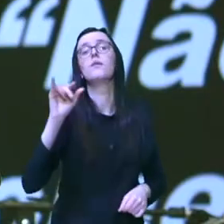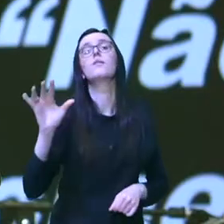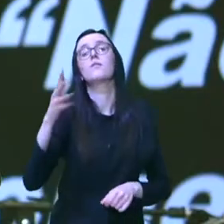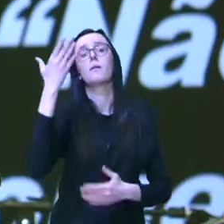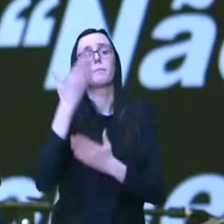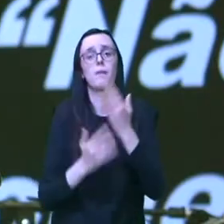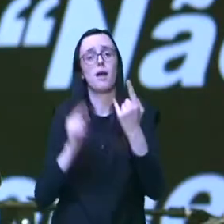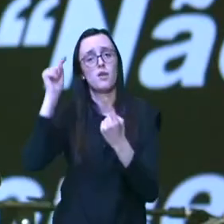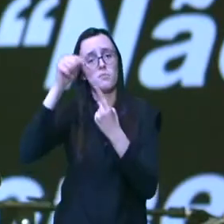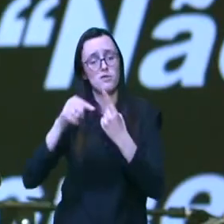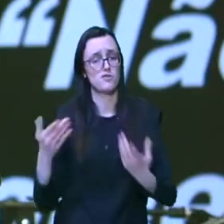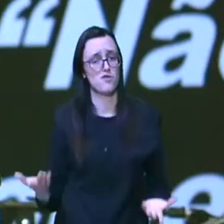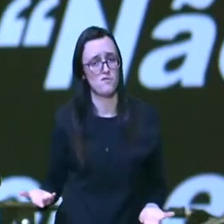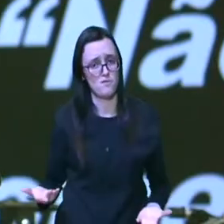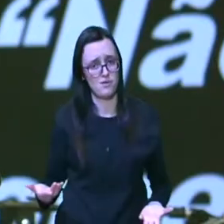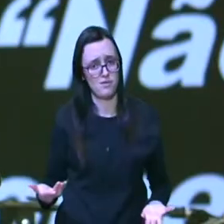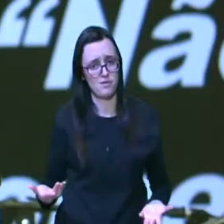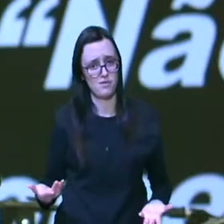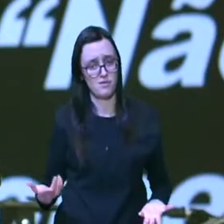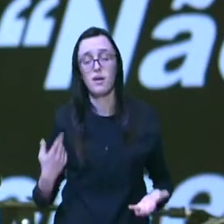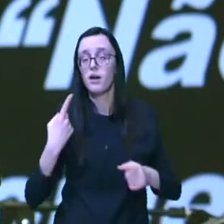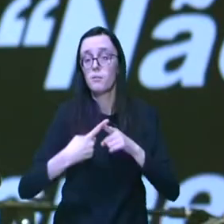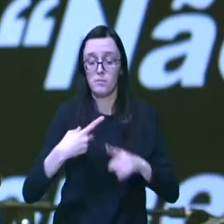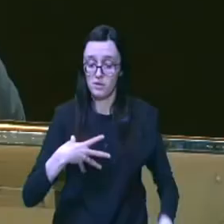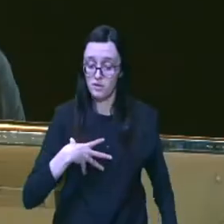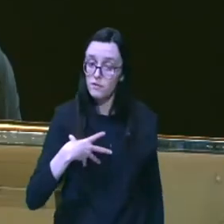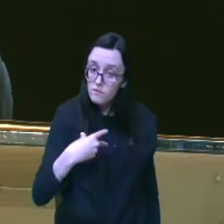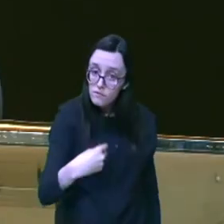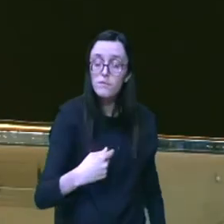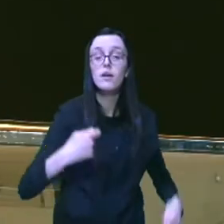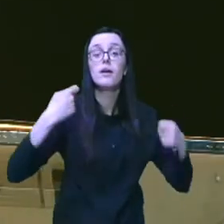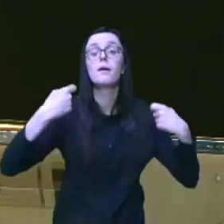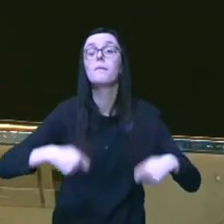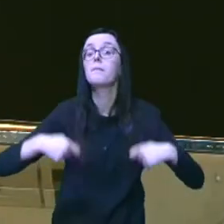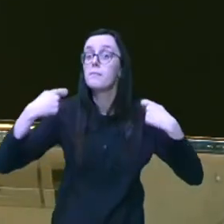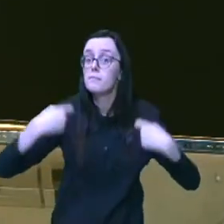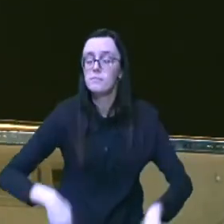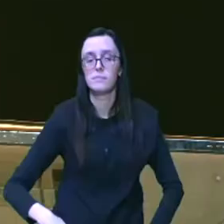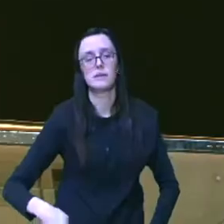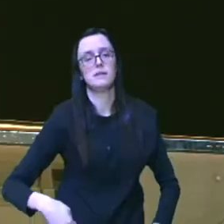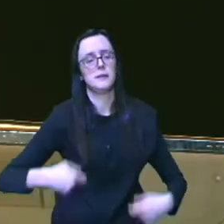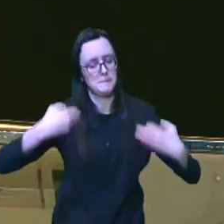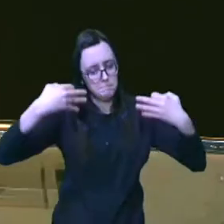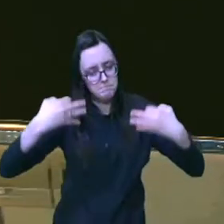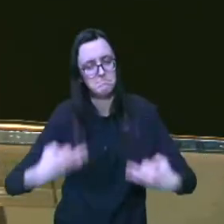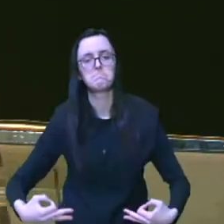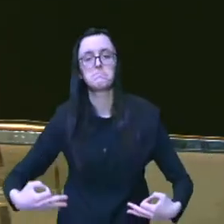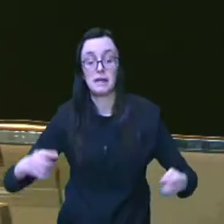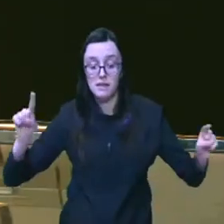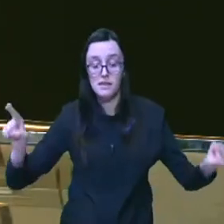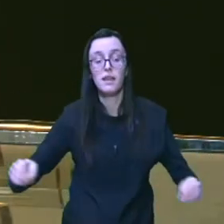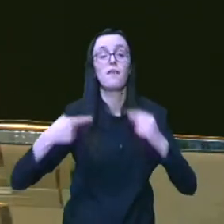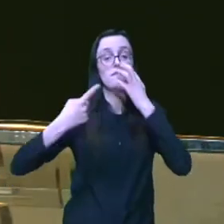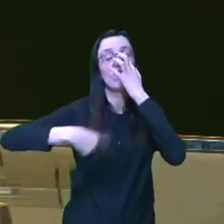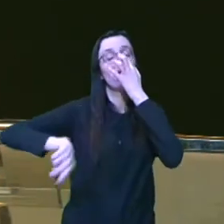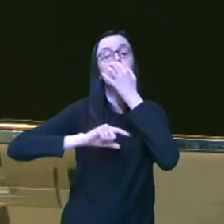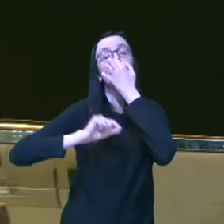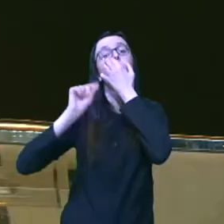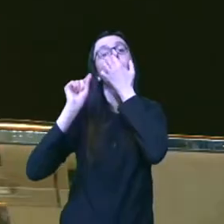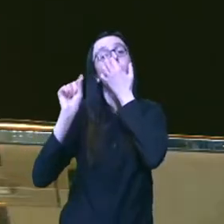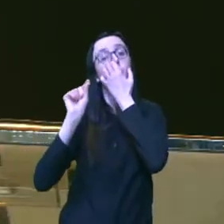perder o objetivo porque os filhos precisam ser lançados o grande desafio para nós é